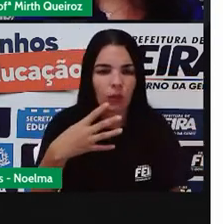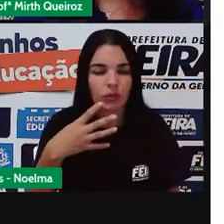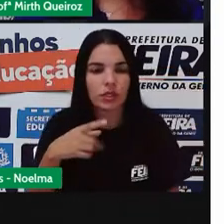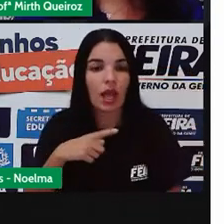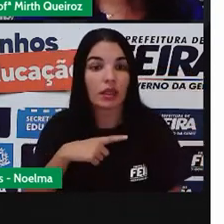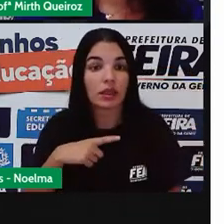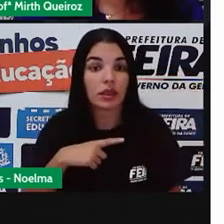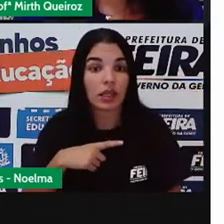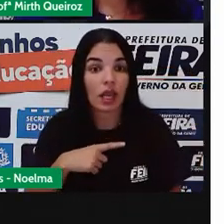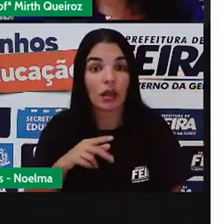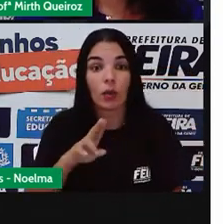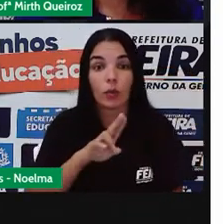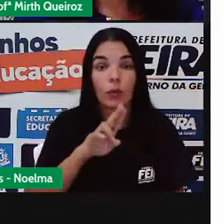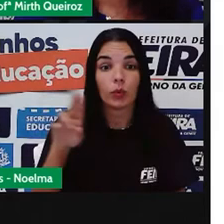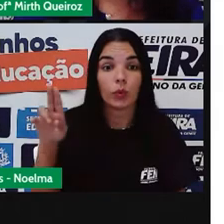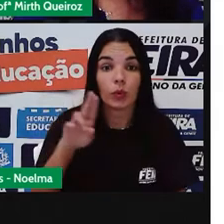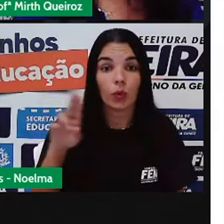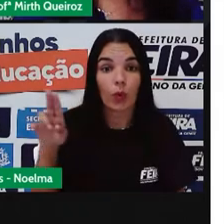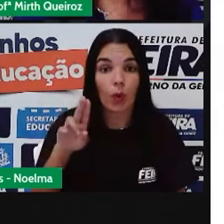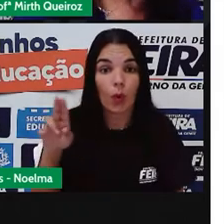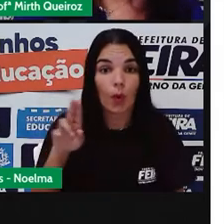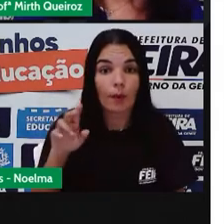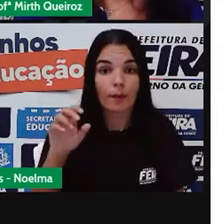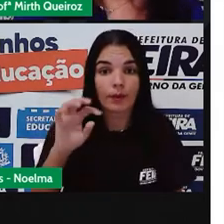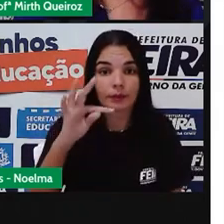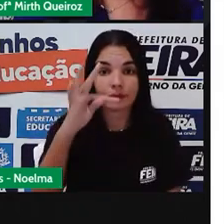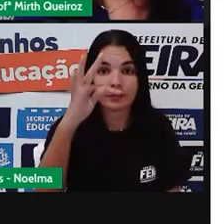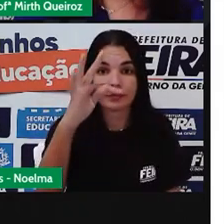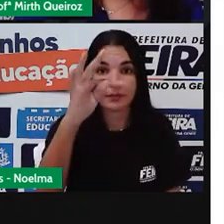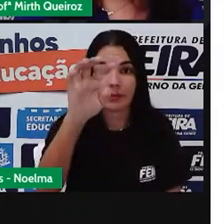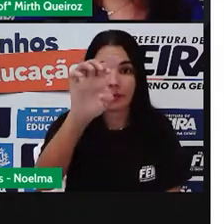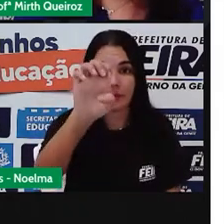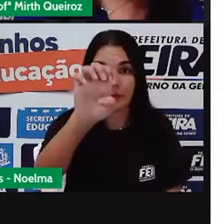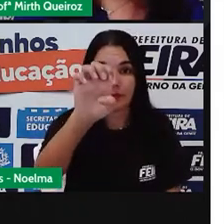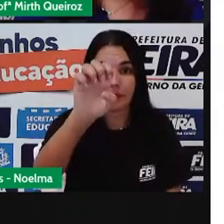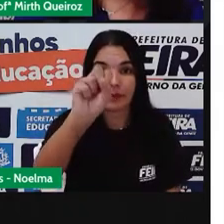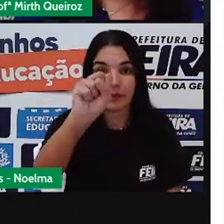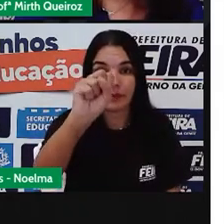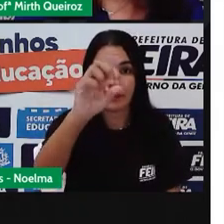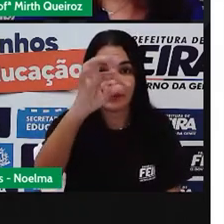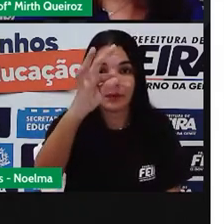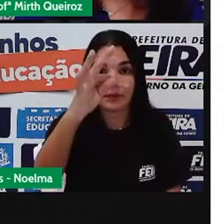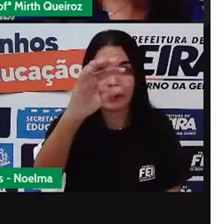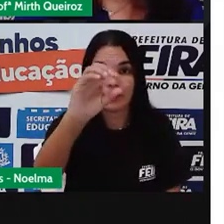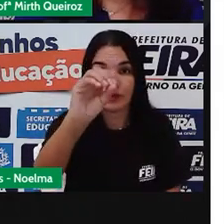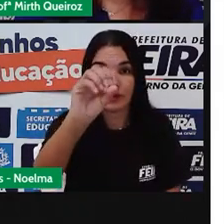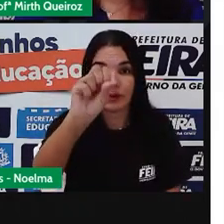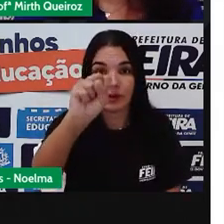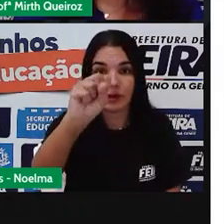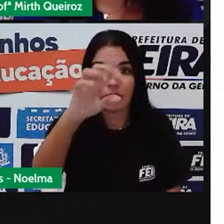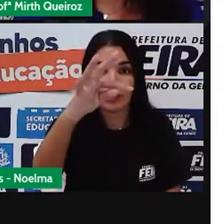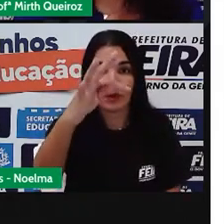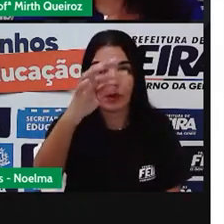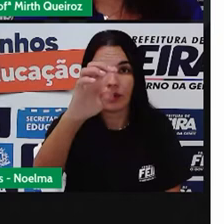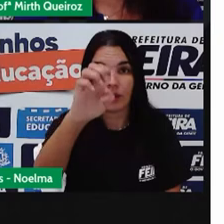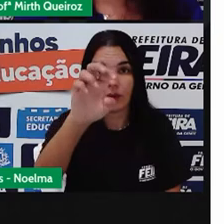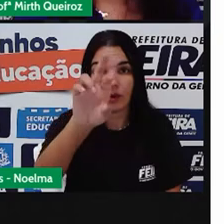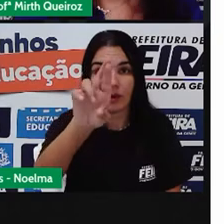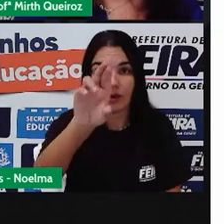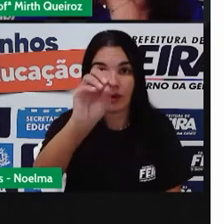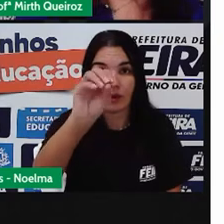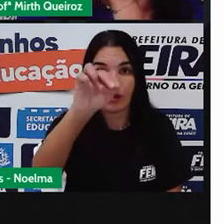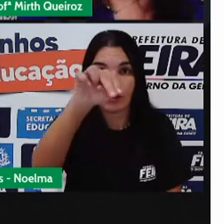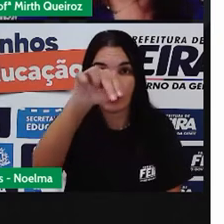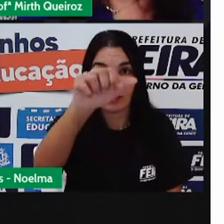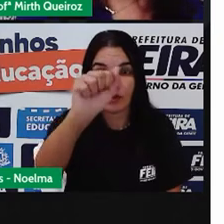Testosterona é o tipo de hormônio masculino que vai fazer com que ocorra algumas modificações no corpo do menino,